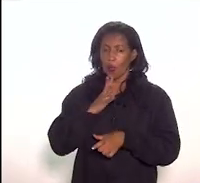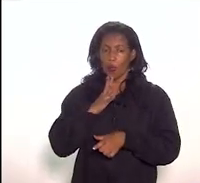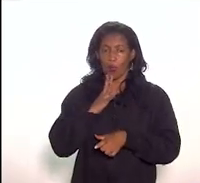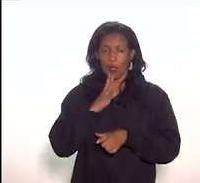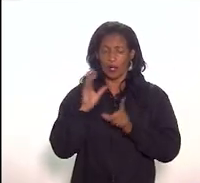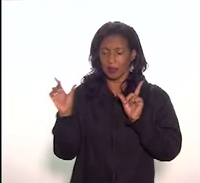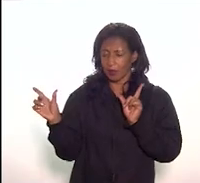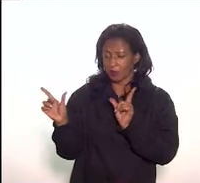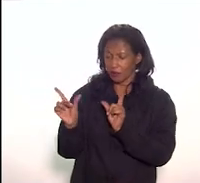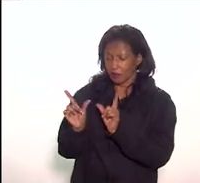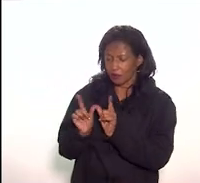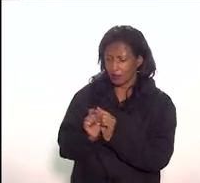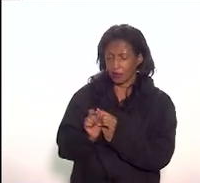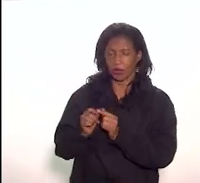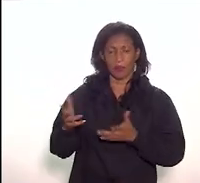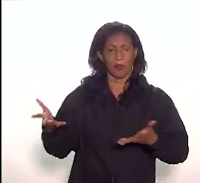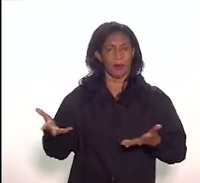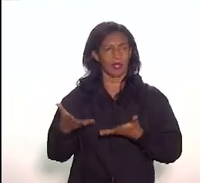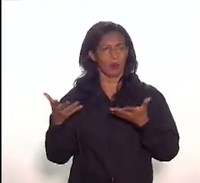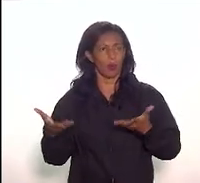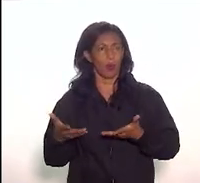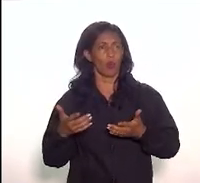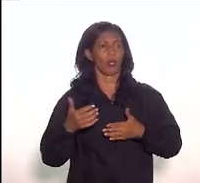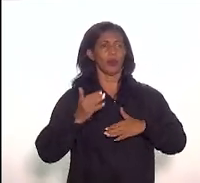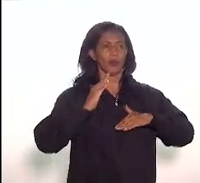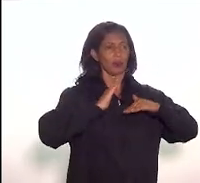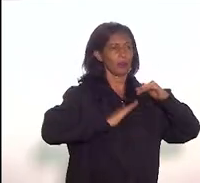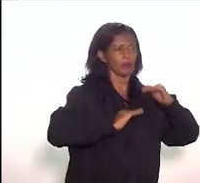sobre patrimônio, que competências e recursos